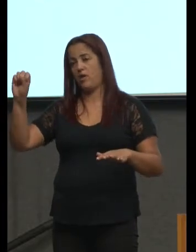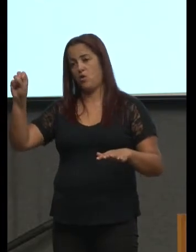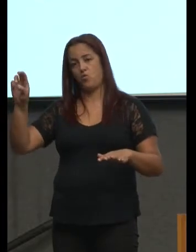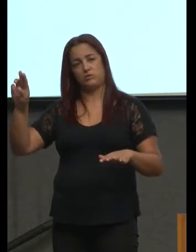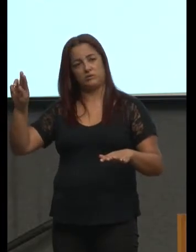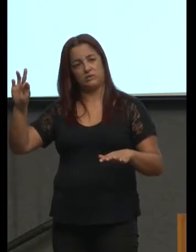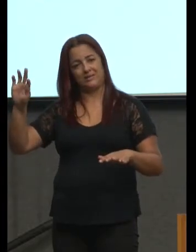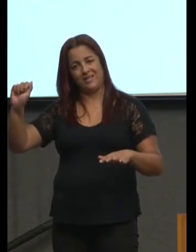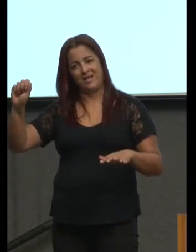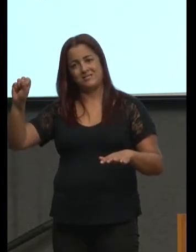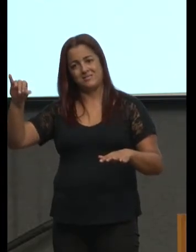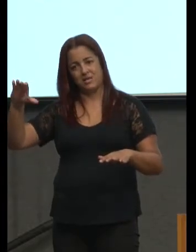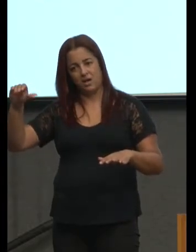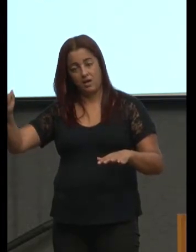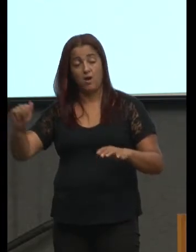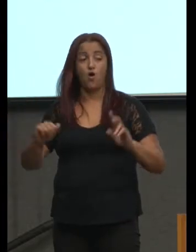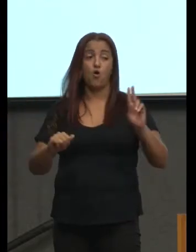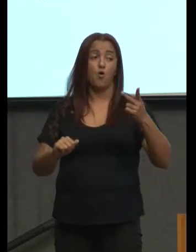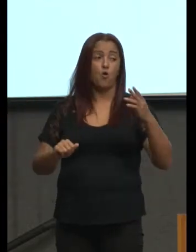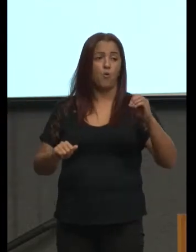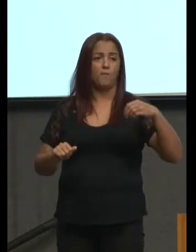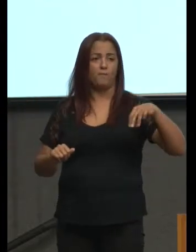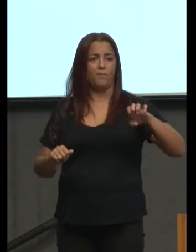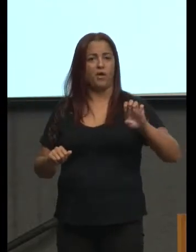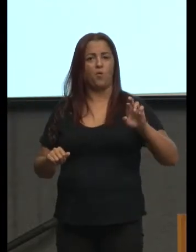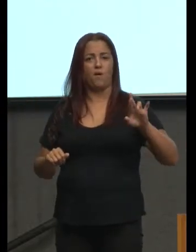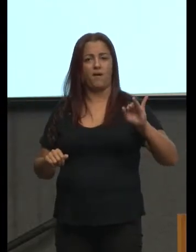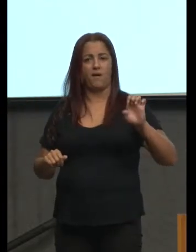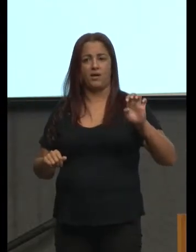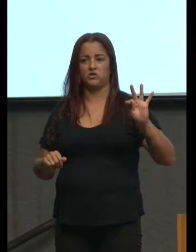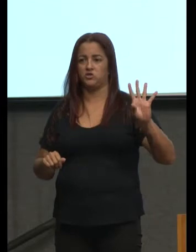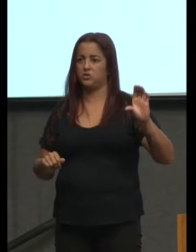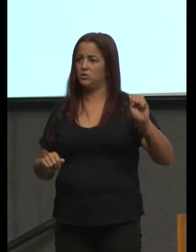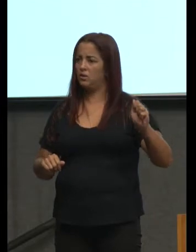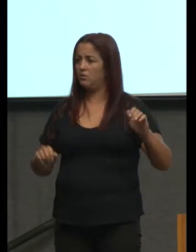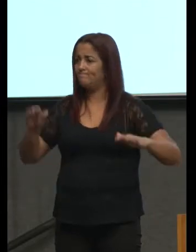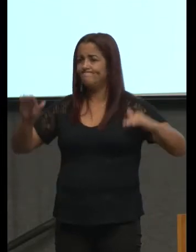sentido de que ela a referência muda o que que